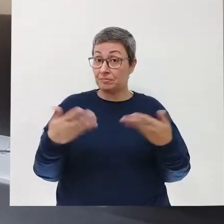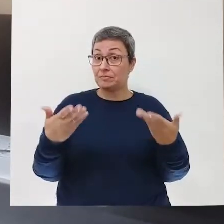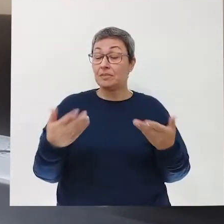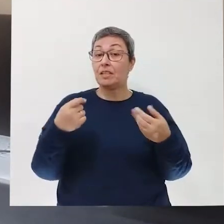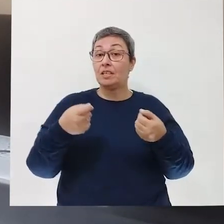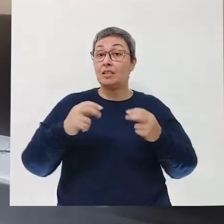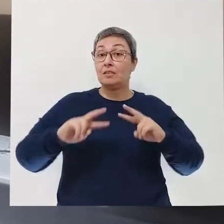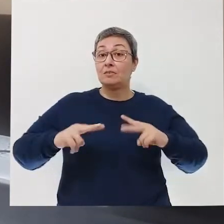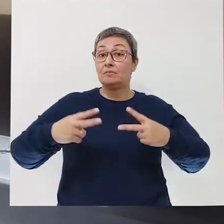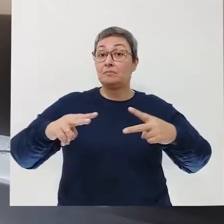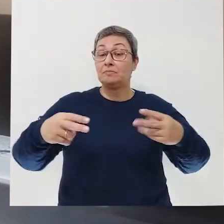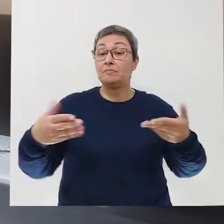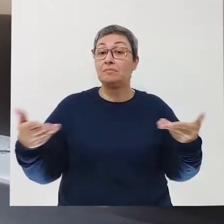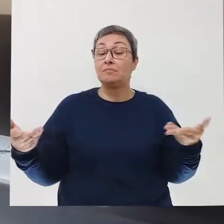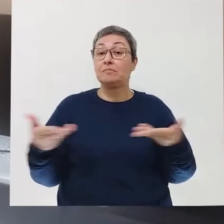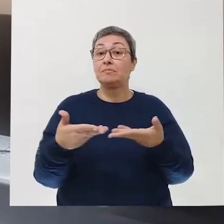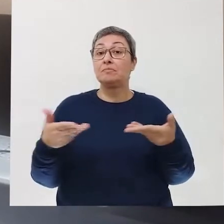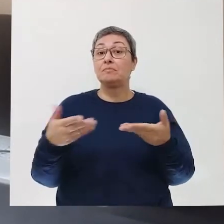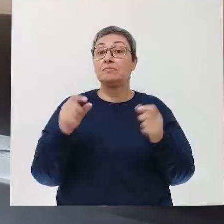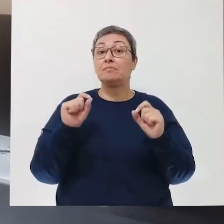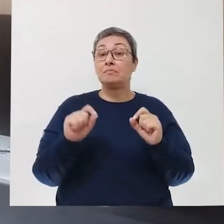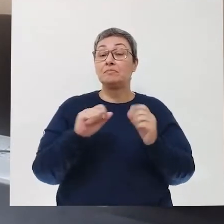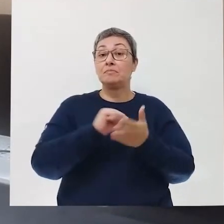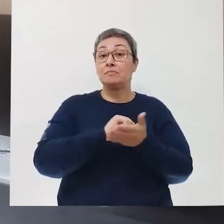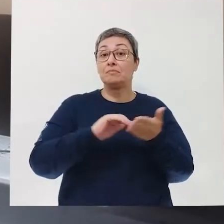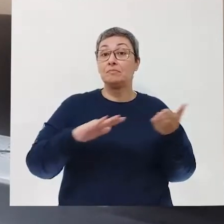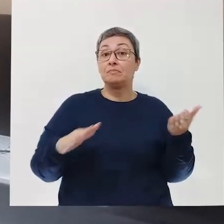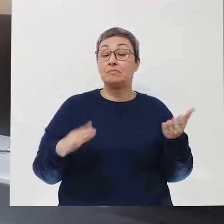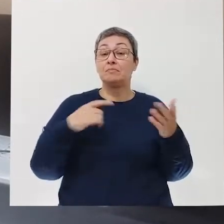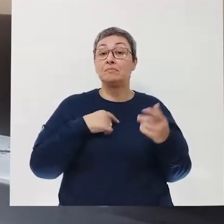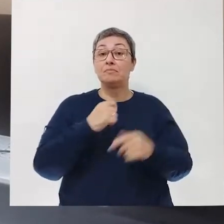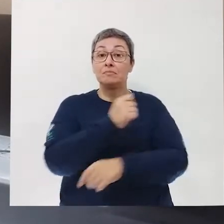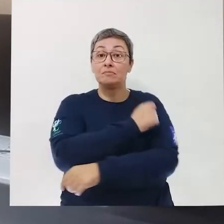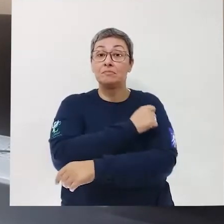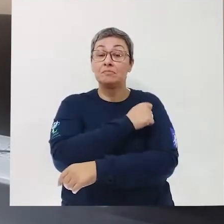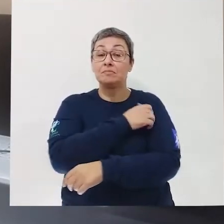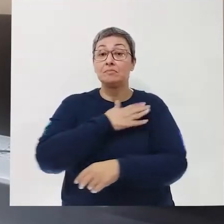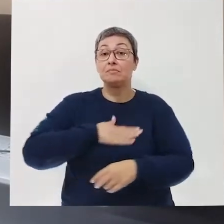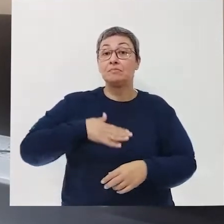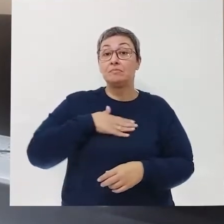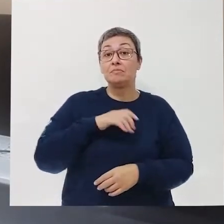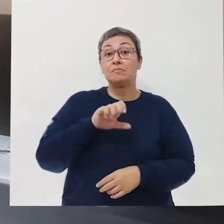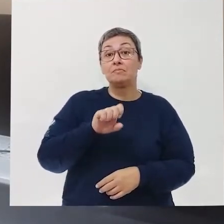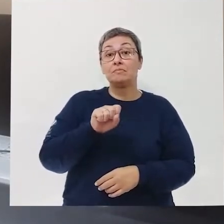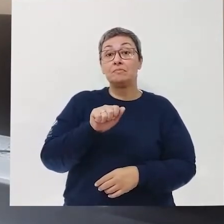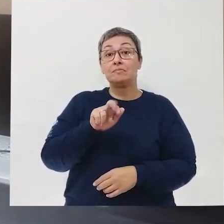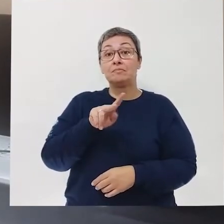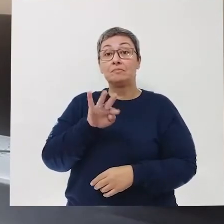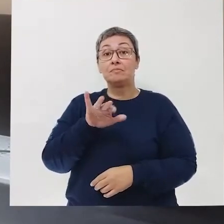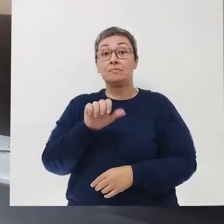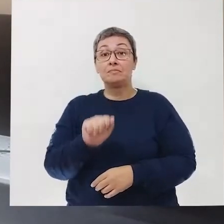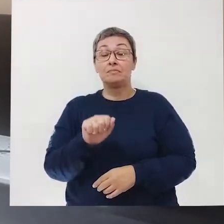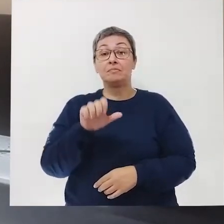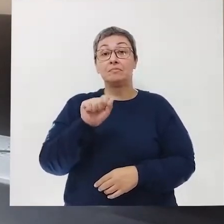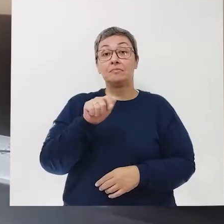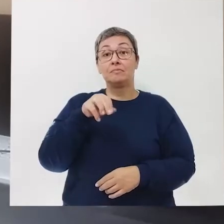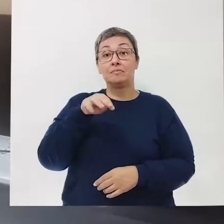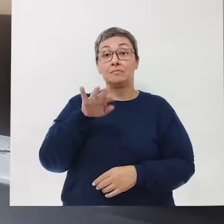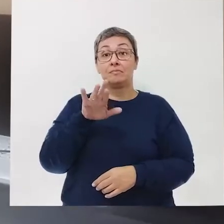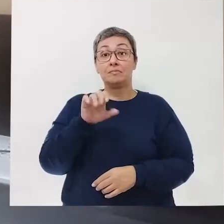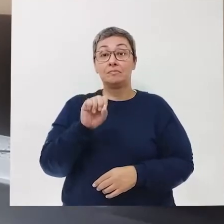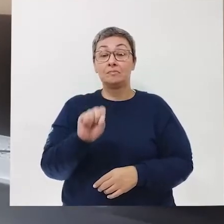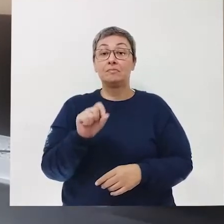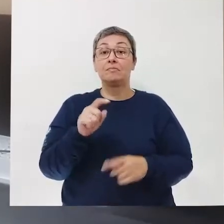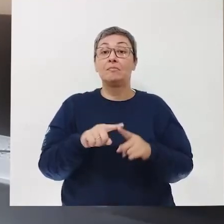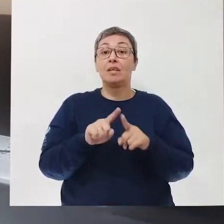quero compartilhar com vocês a atividade de uma aluna querida nossa, Sabrina Ambrósio. A Sabrina,